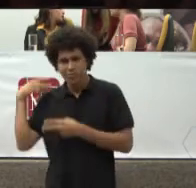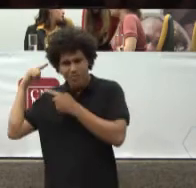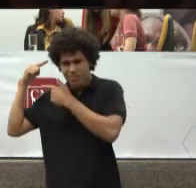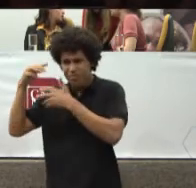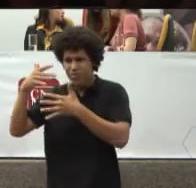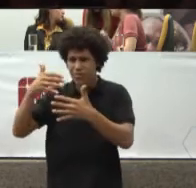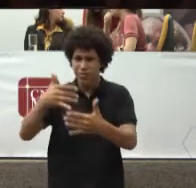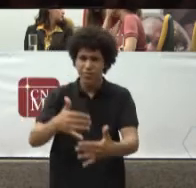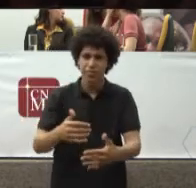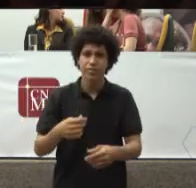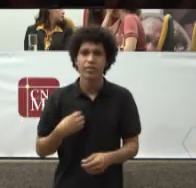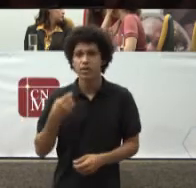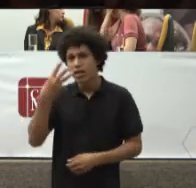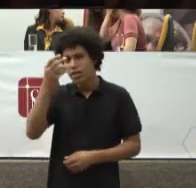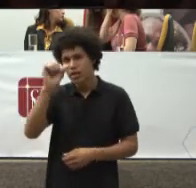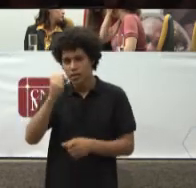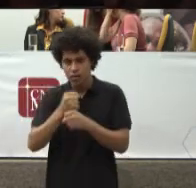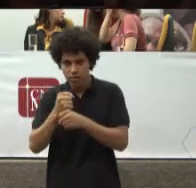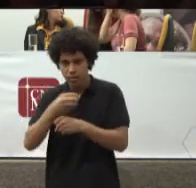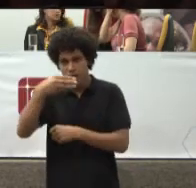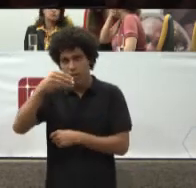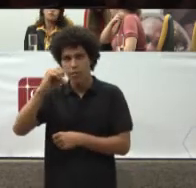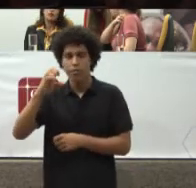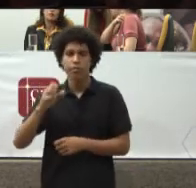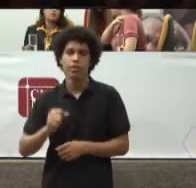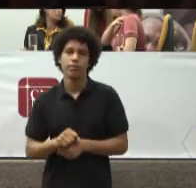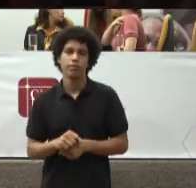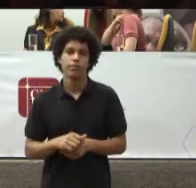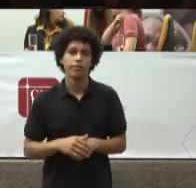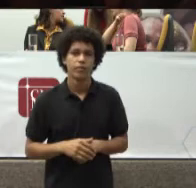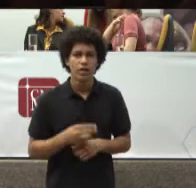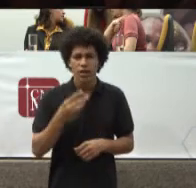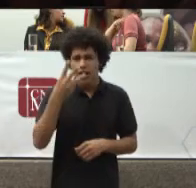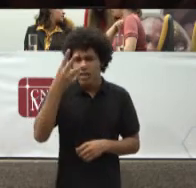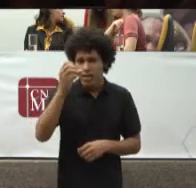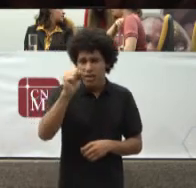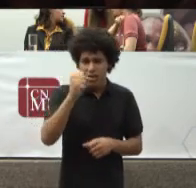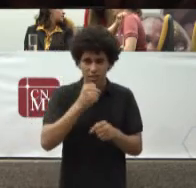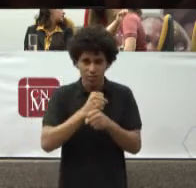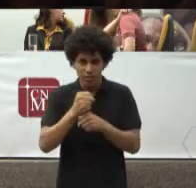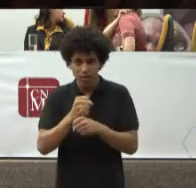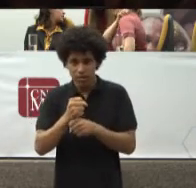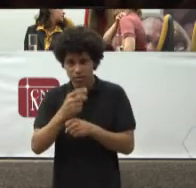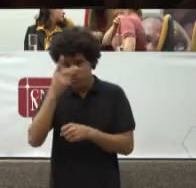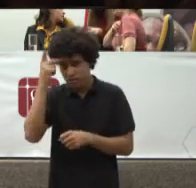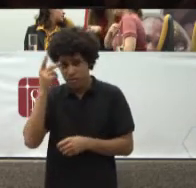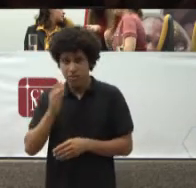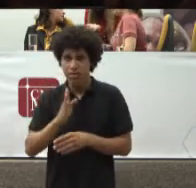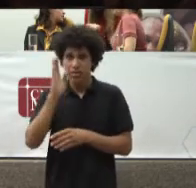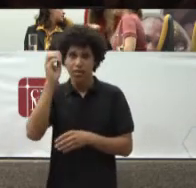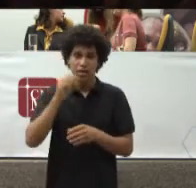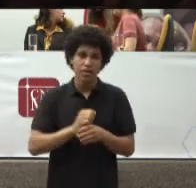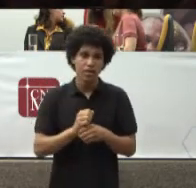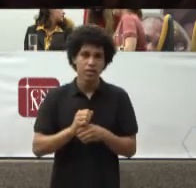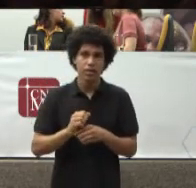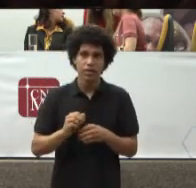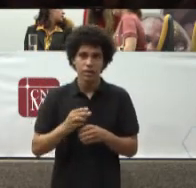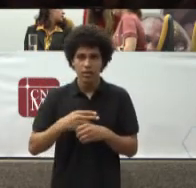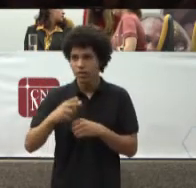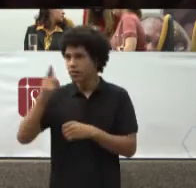30 anos De MP Cidadão De 30 anos De internacionalização Dos direitos humanos